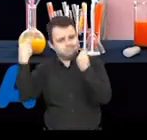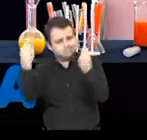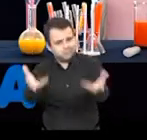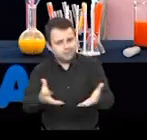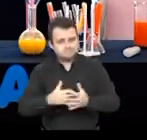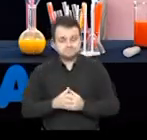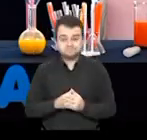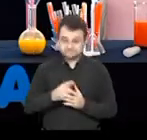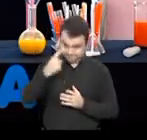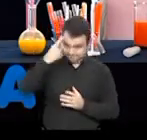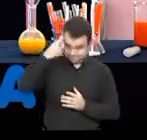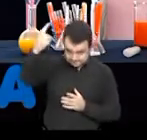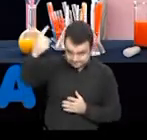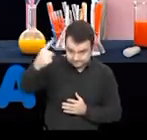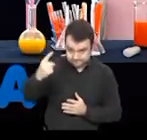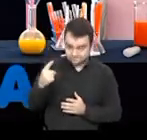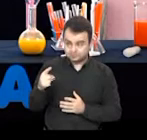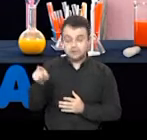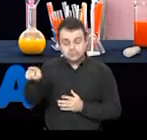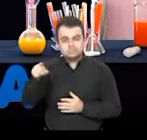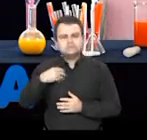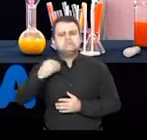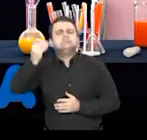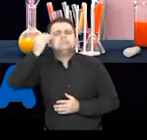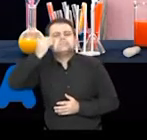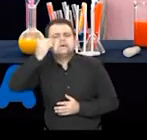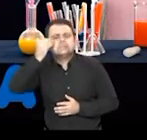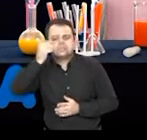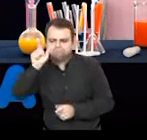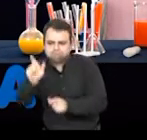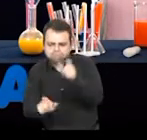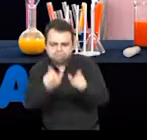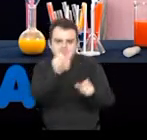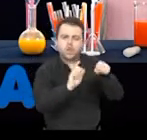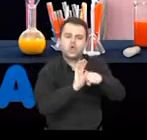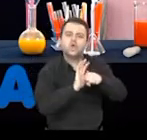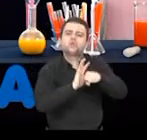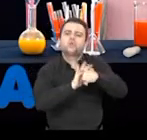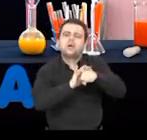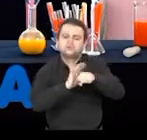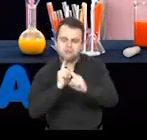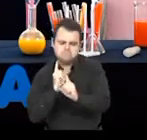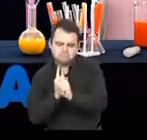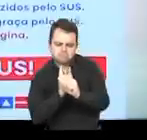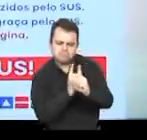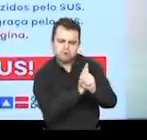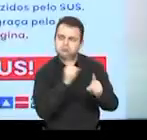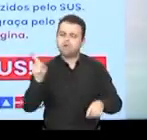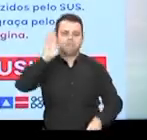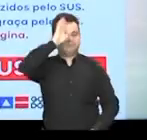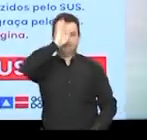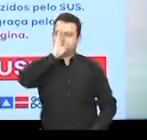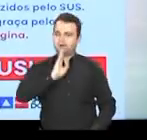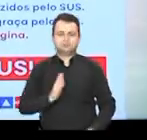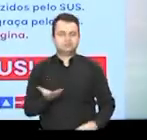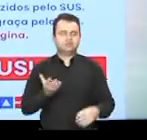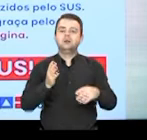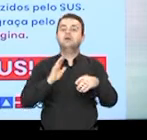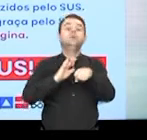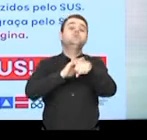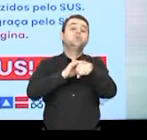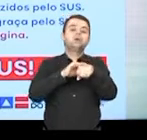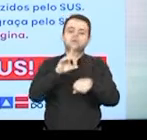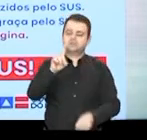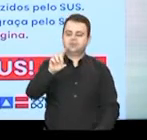fornece. Lembre-se também de que ele faz testes gratuitos para várias doenças infecciosas, como por exemplo as